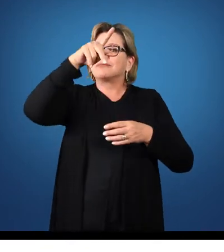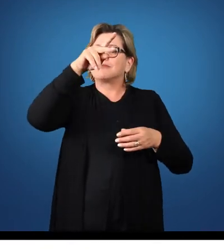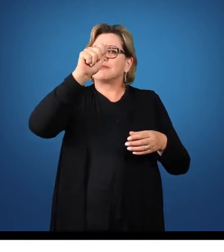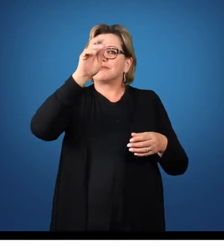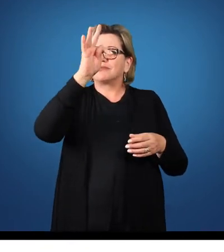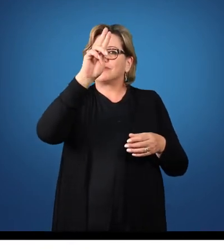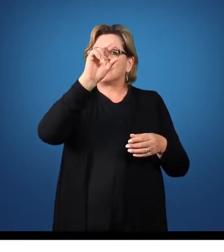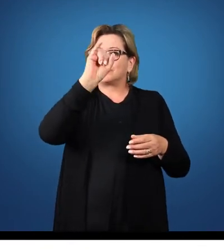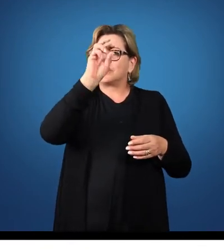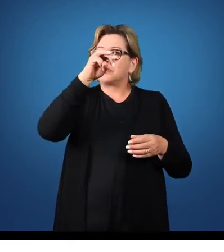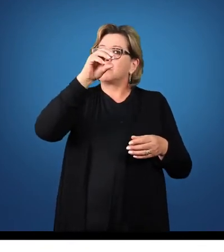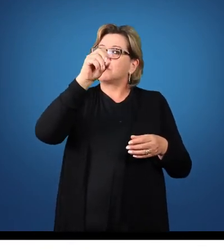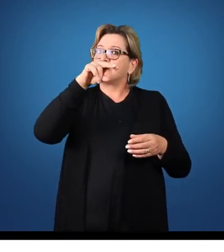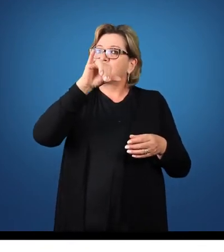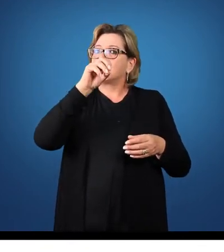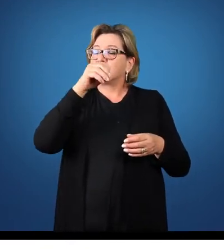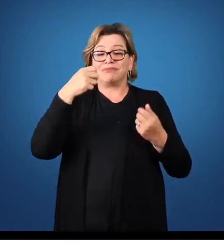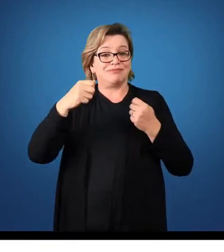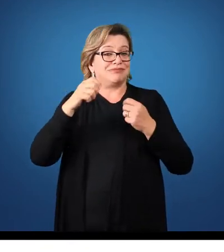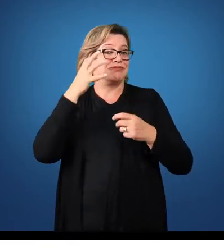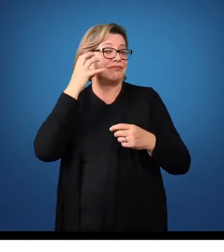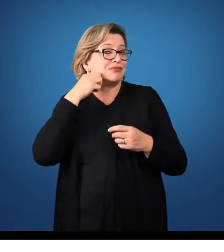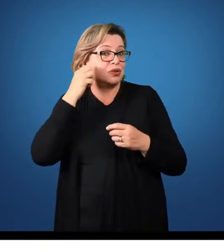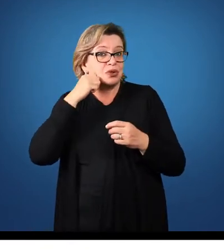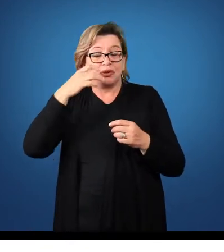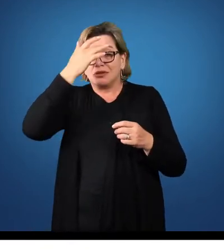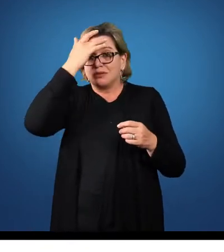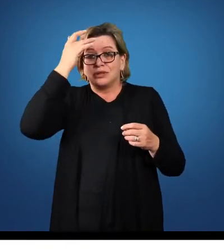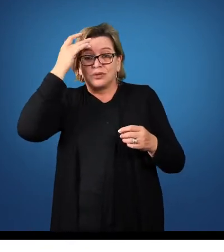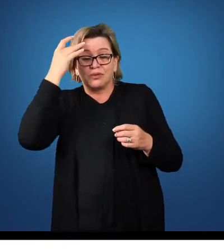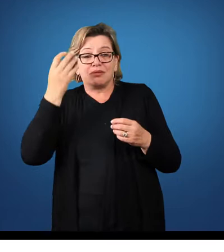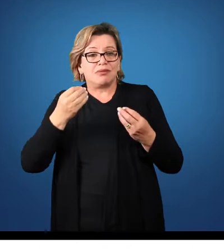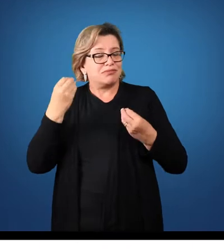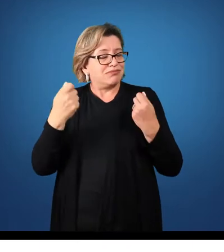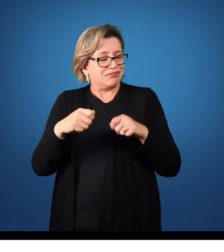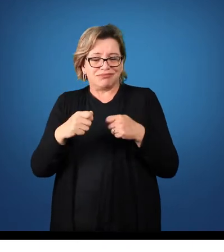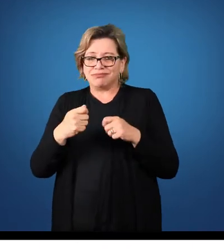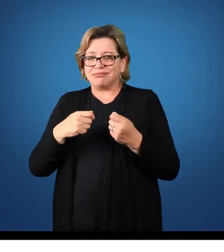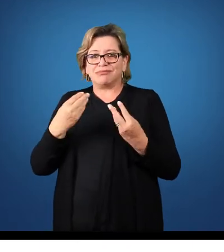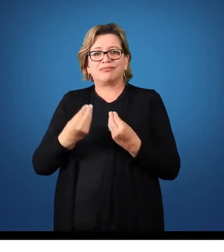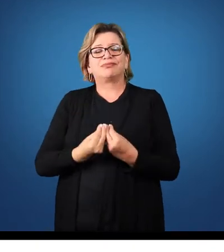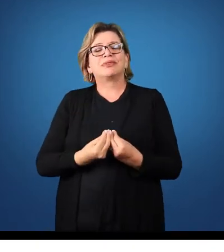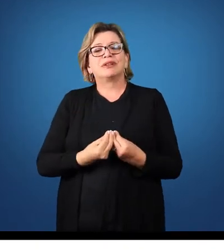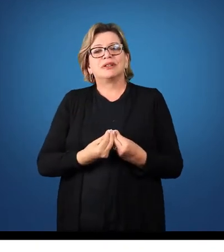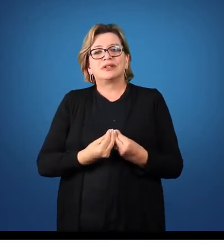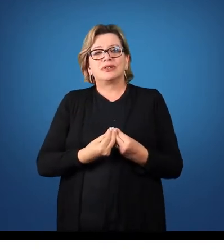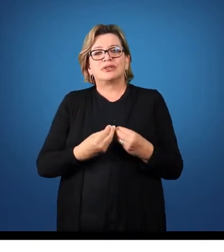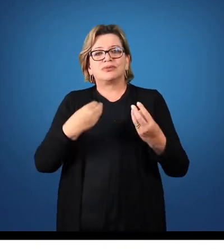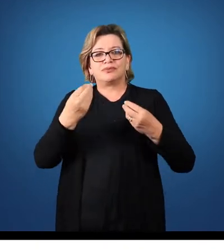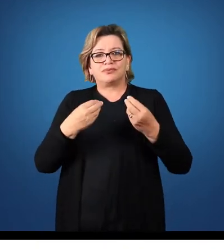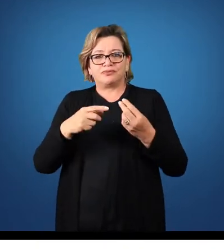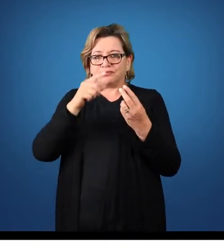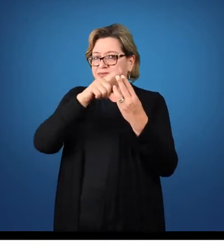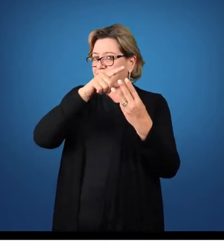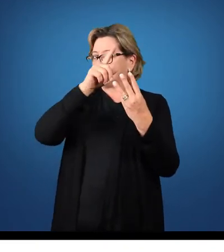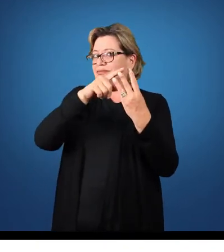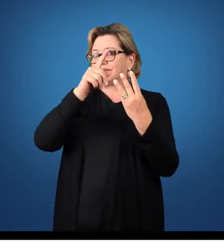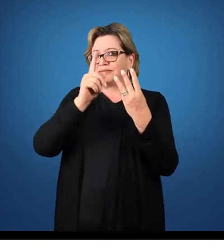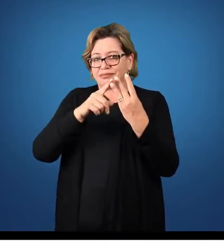elas não geram lucro para nenhuma pessoa, para nenhuma instituição. instituição. Então essas